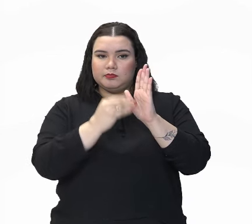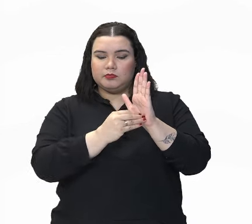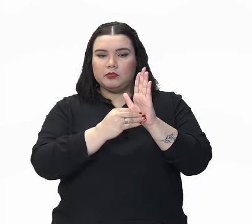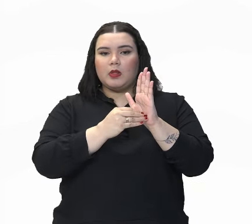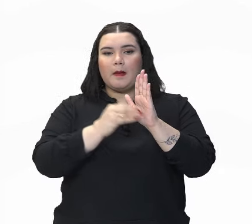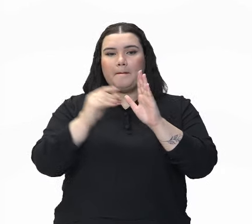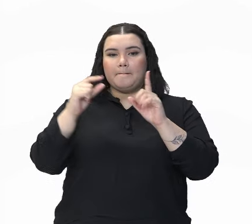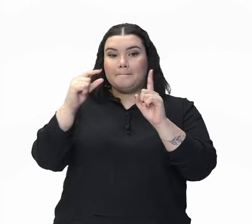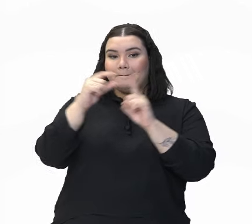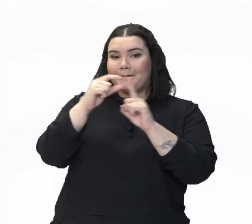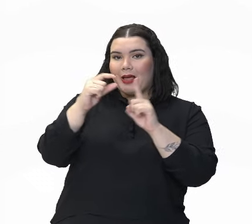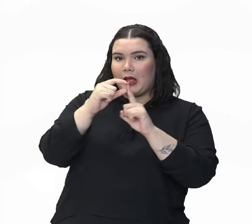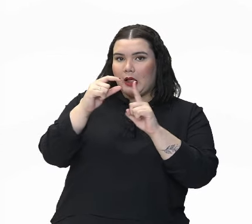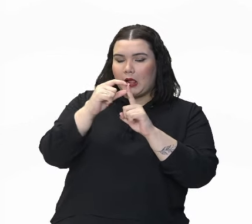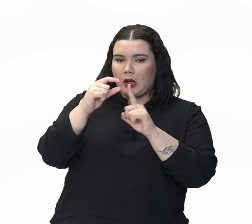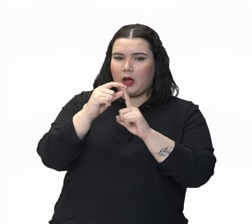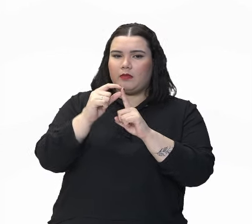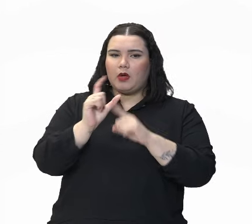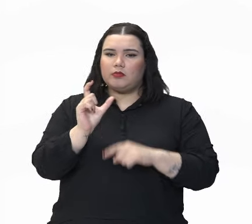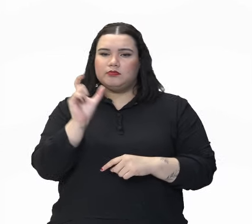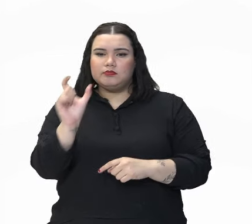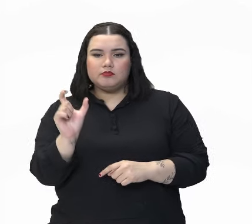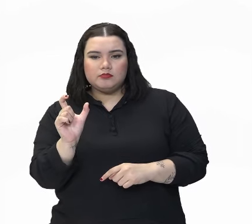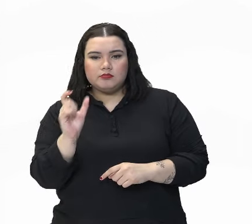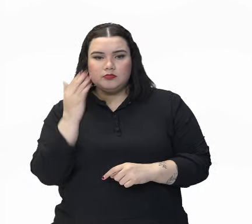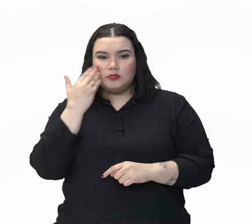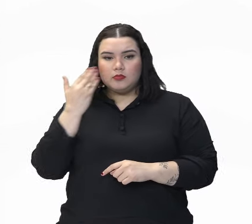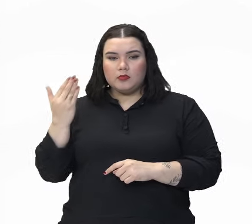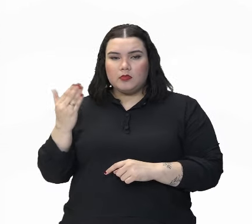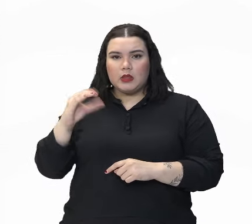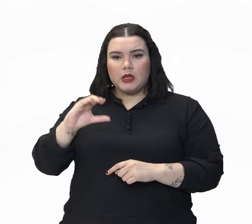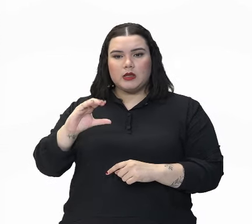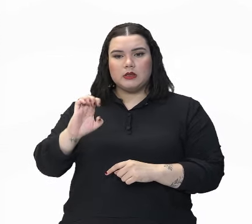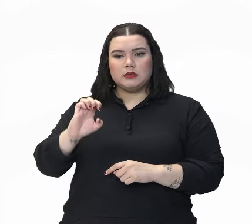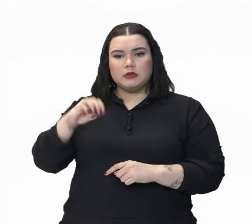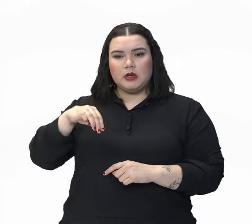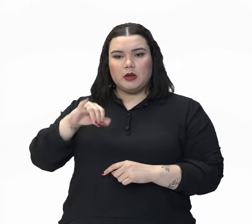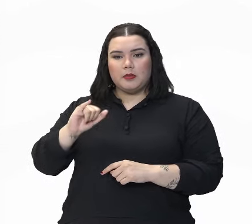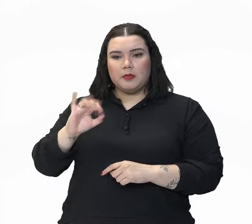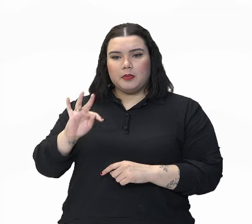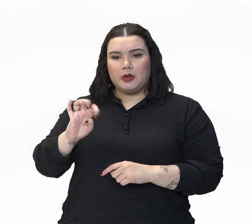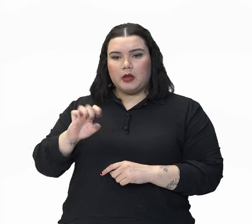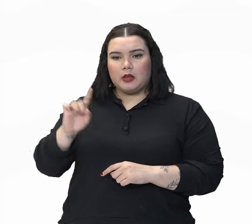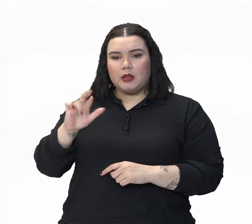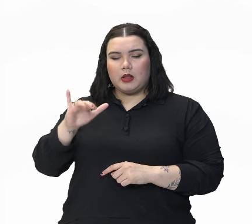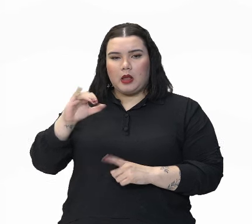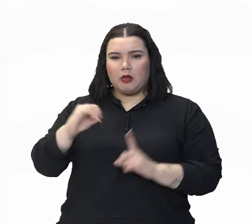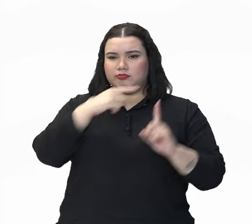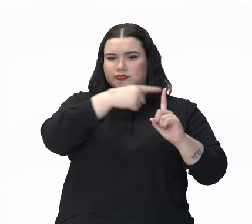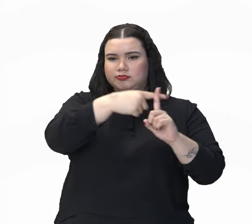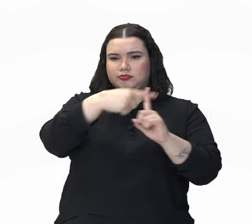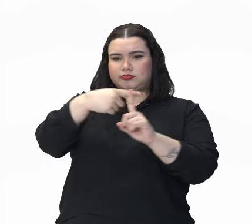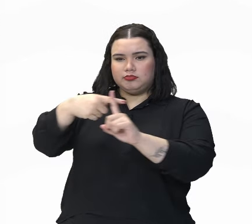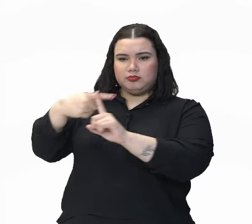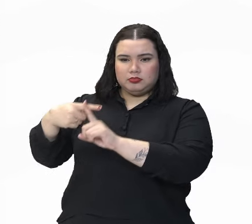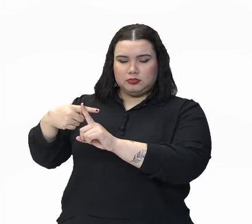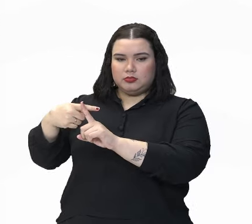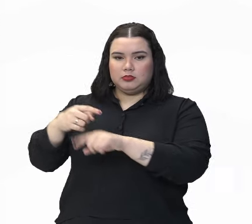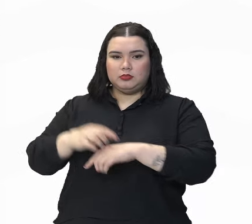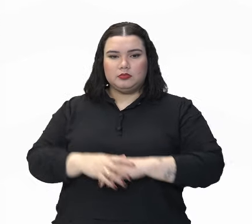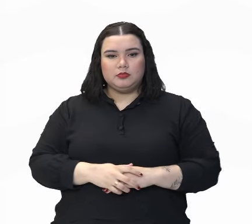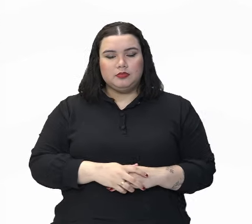palavra que a gente está vendo aí, que é cemitério. Então, vamos lá para o fragmento.